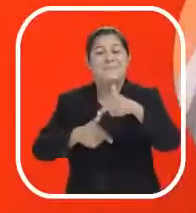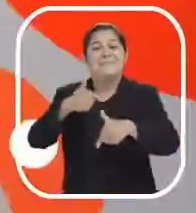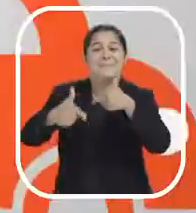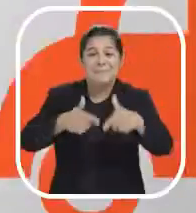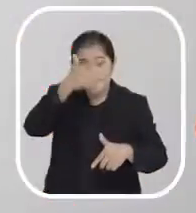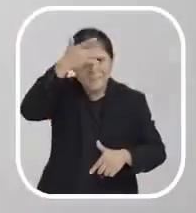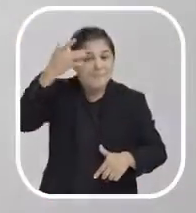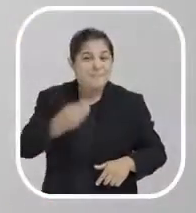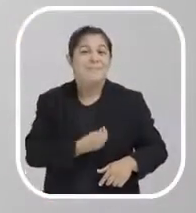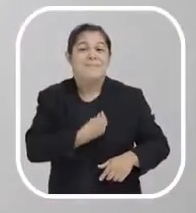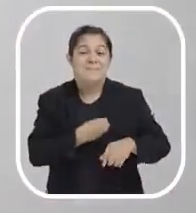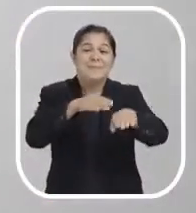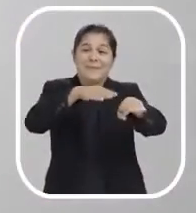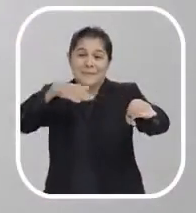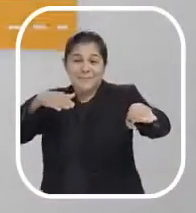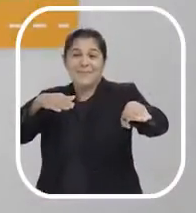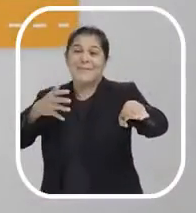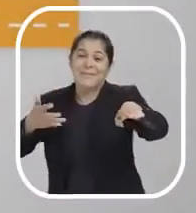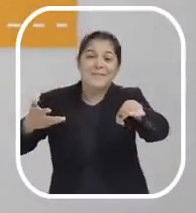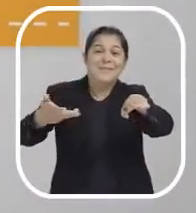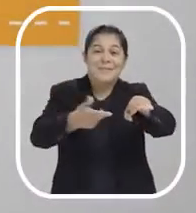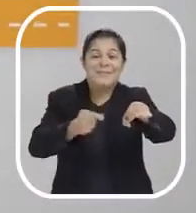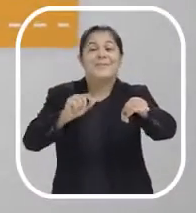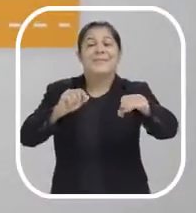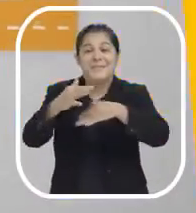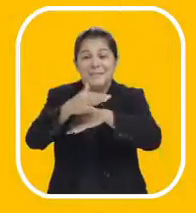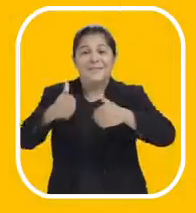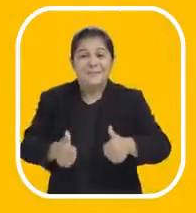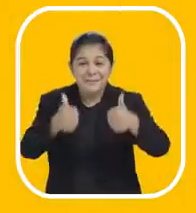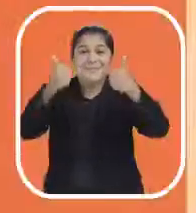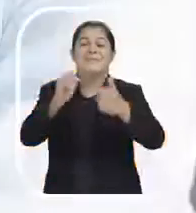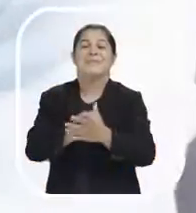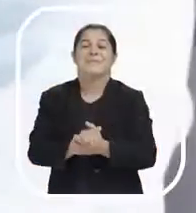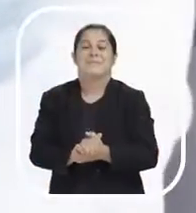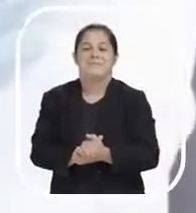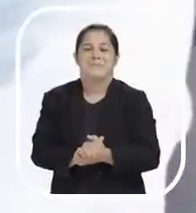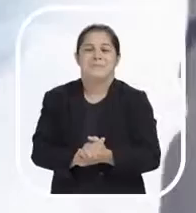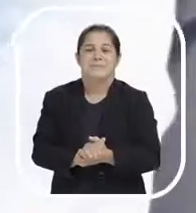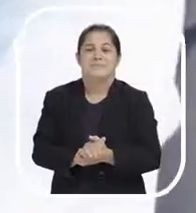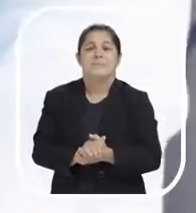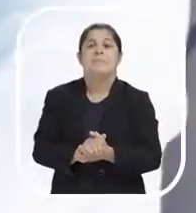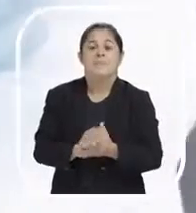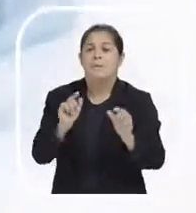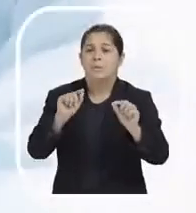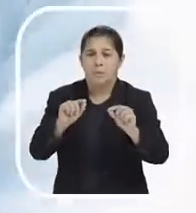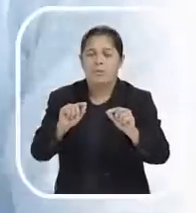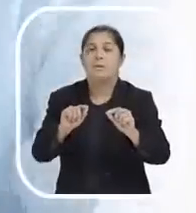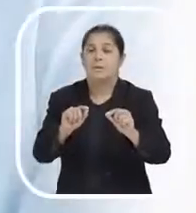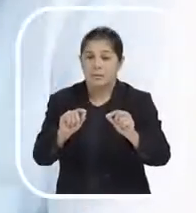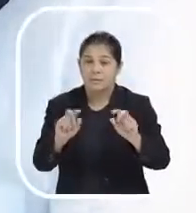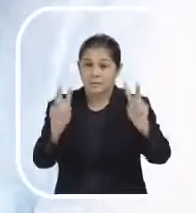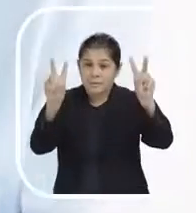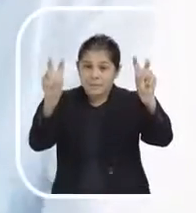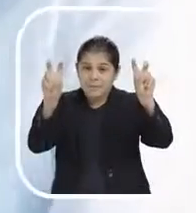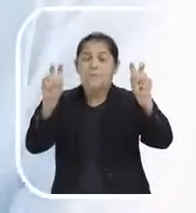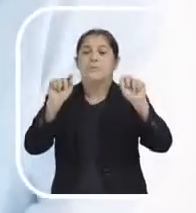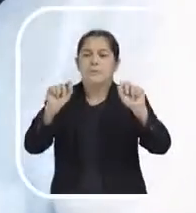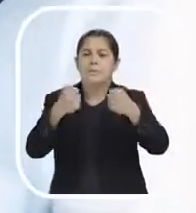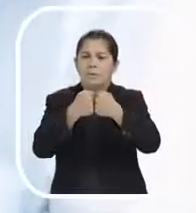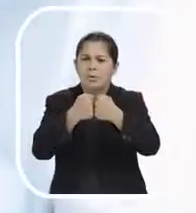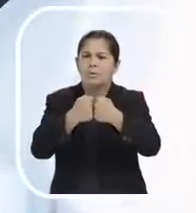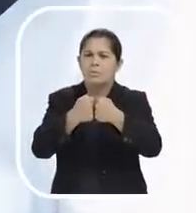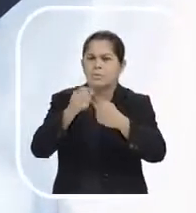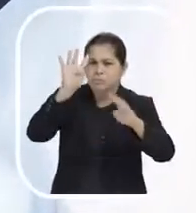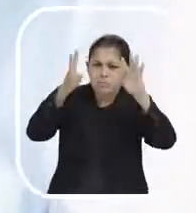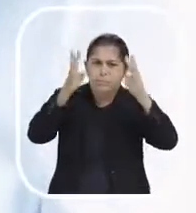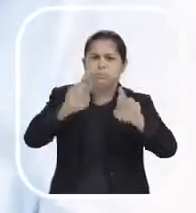trânsito bom é Cidade Livre. O nosso programa Cidade Livre vai resolver o problema da